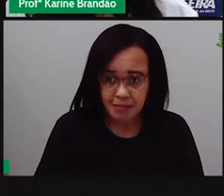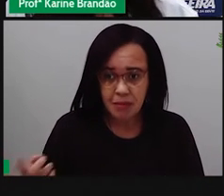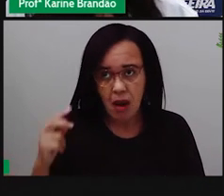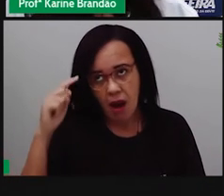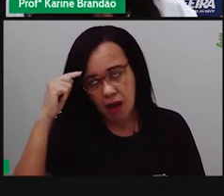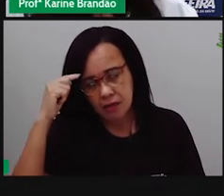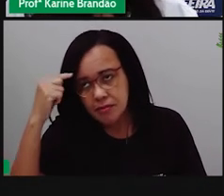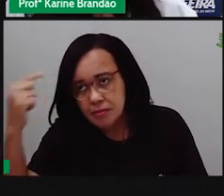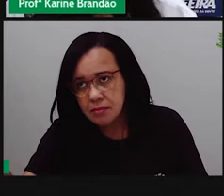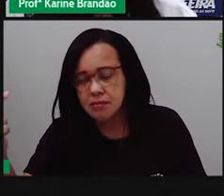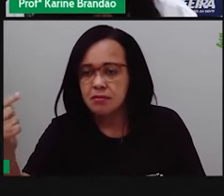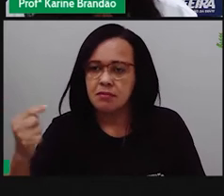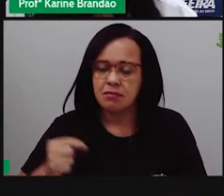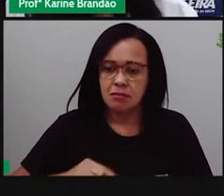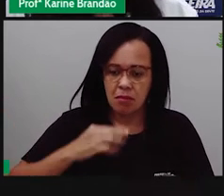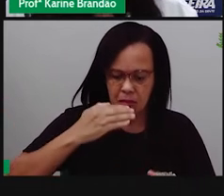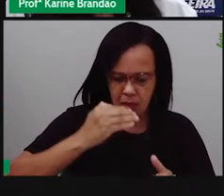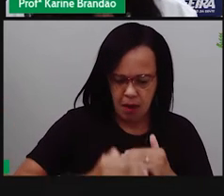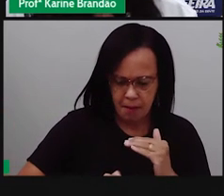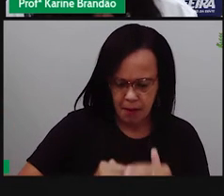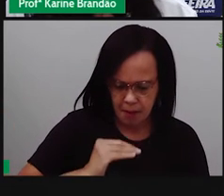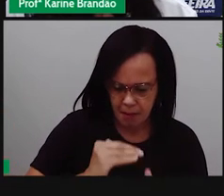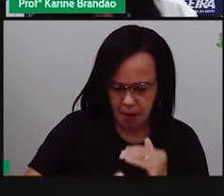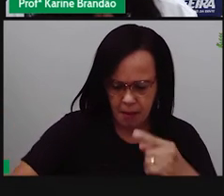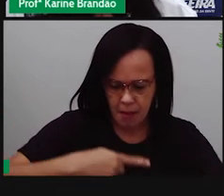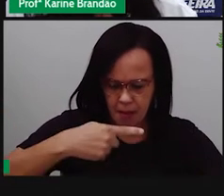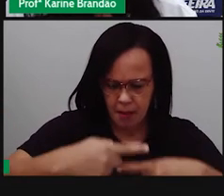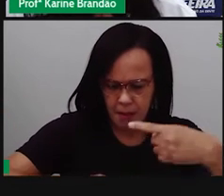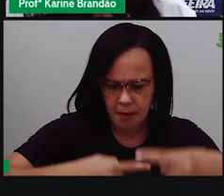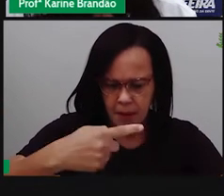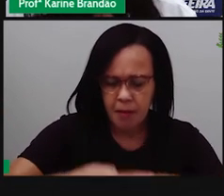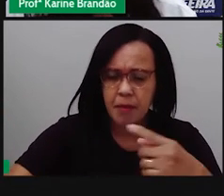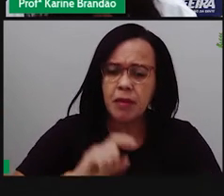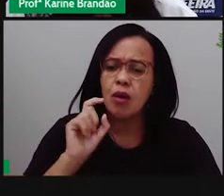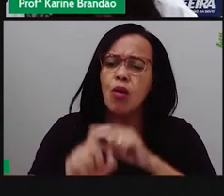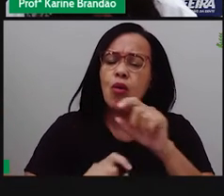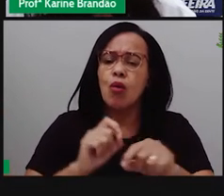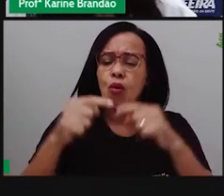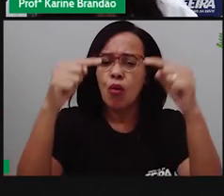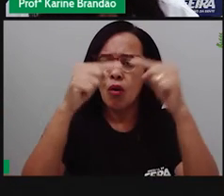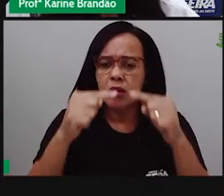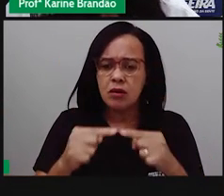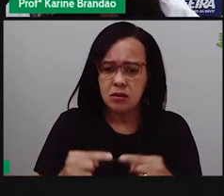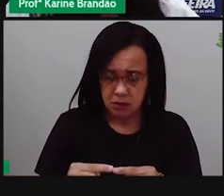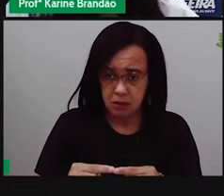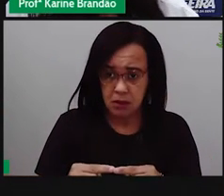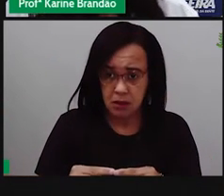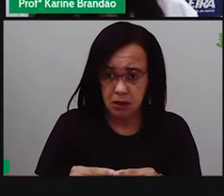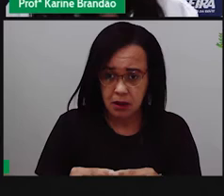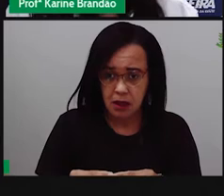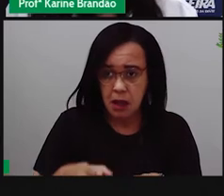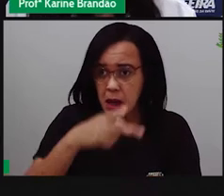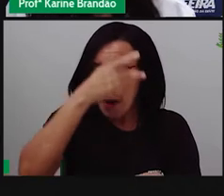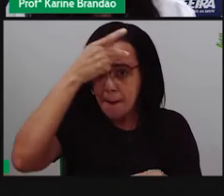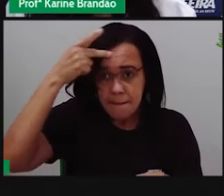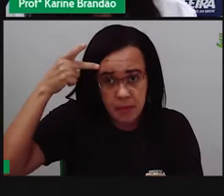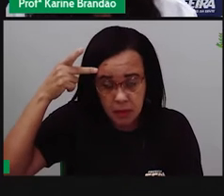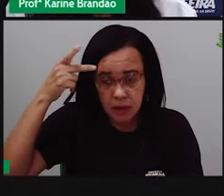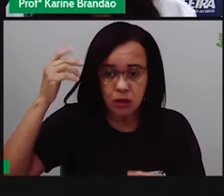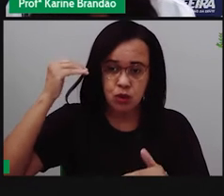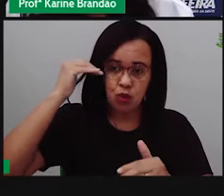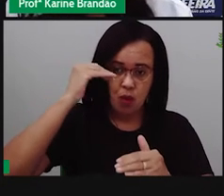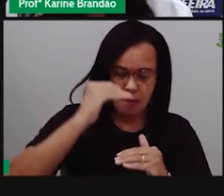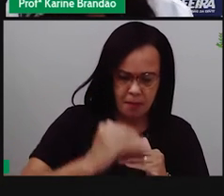em que, um processo, em que os indivíduos, eles vão descender com modificações. O que é descender?